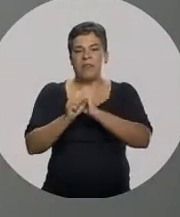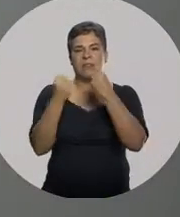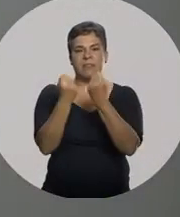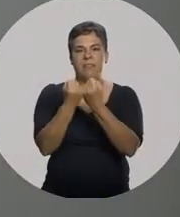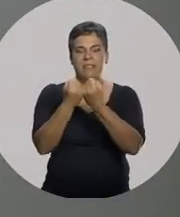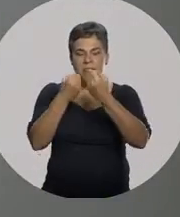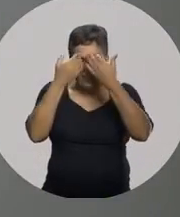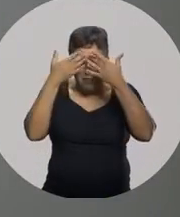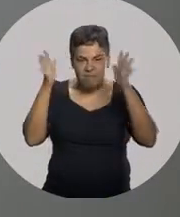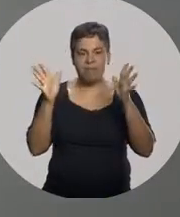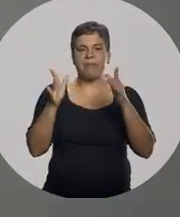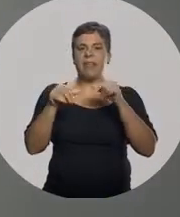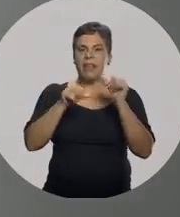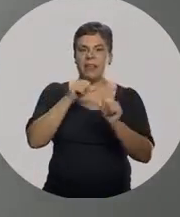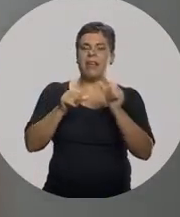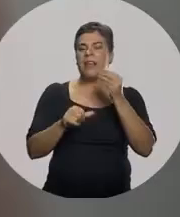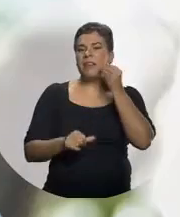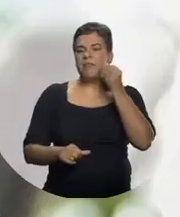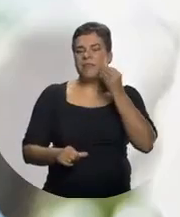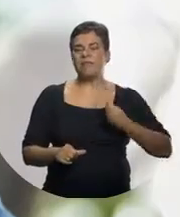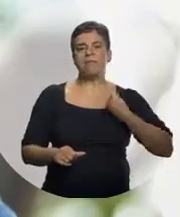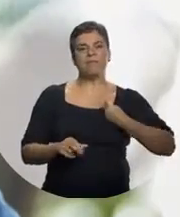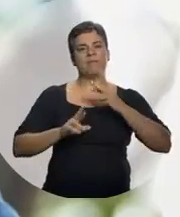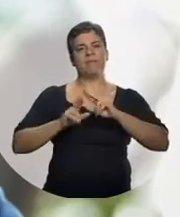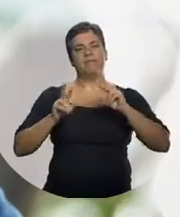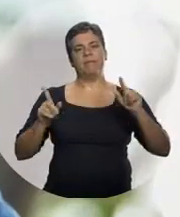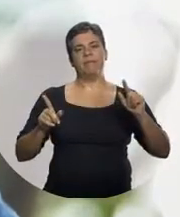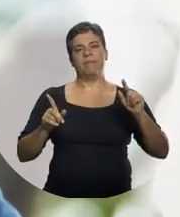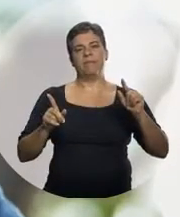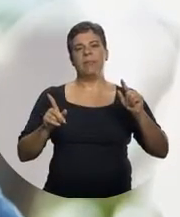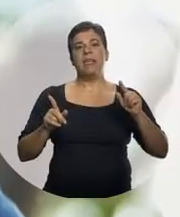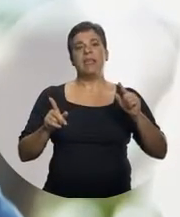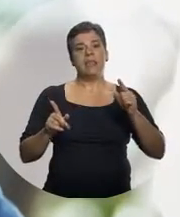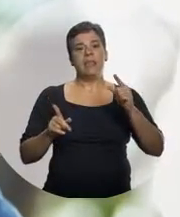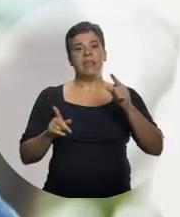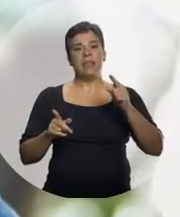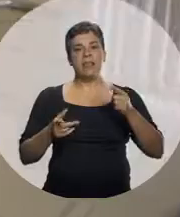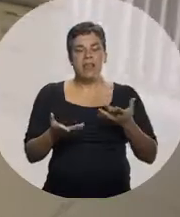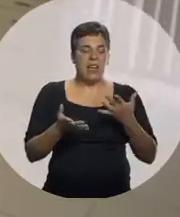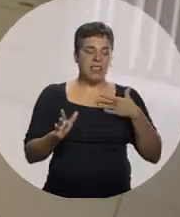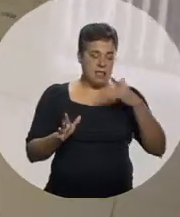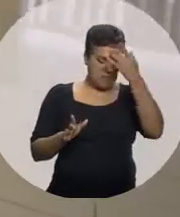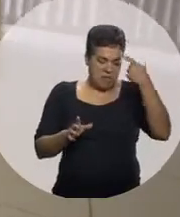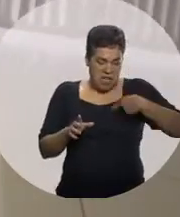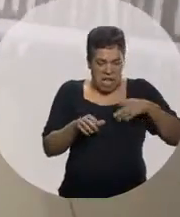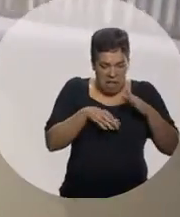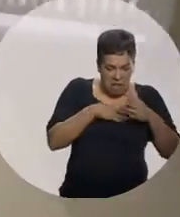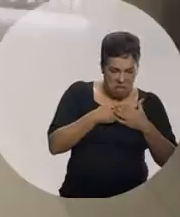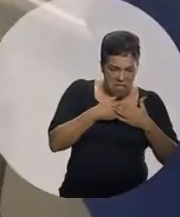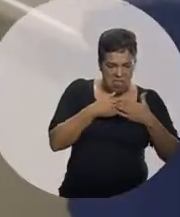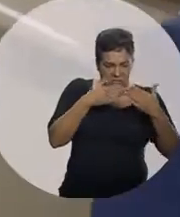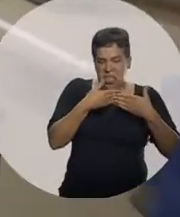por ter visões diferentes, vidas diferentes, vivências diferentes Quanto a pessoa que poderia me comentar reclusa Também tá ganhando